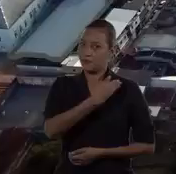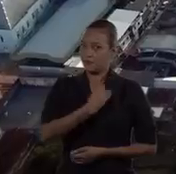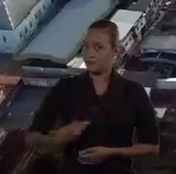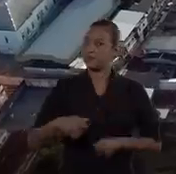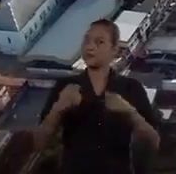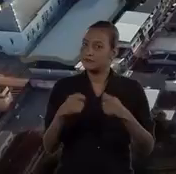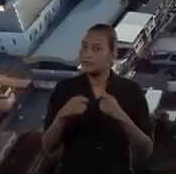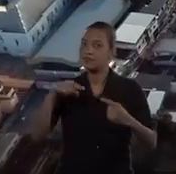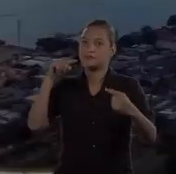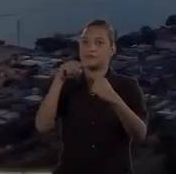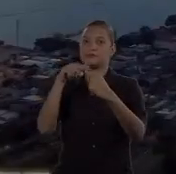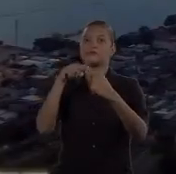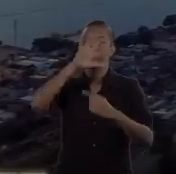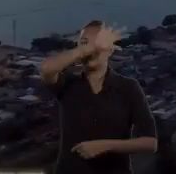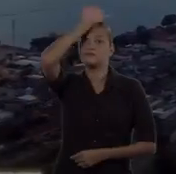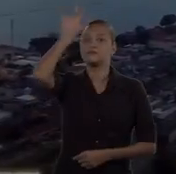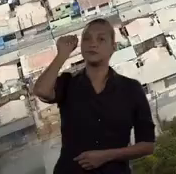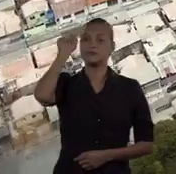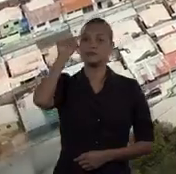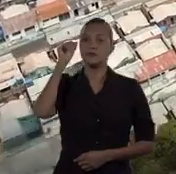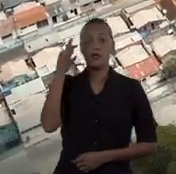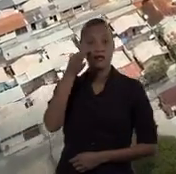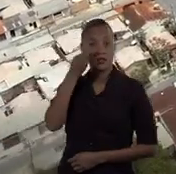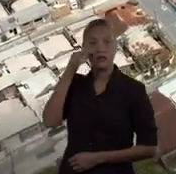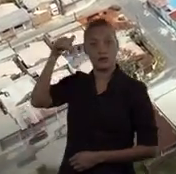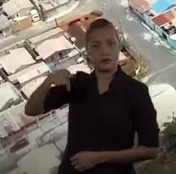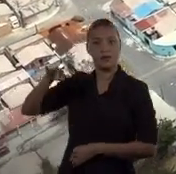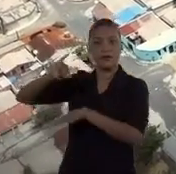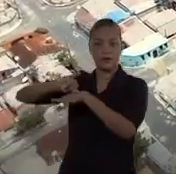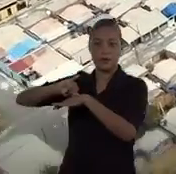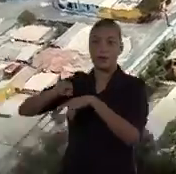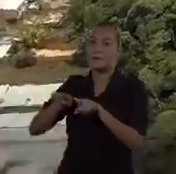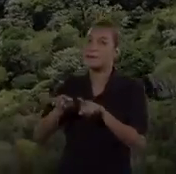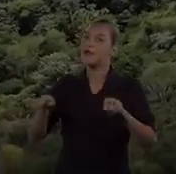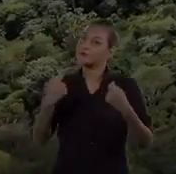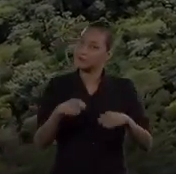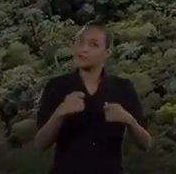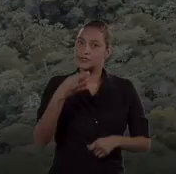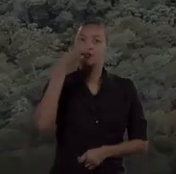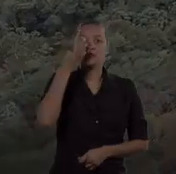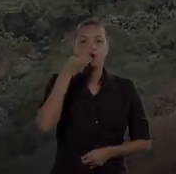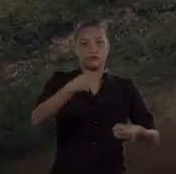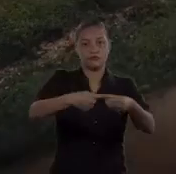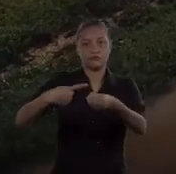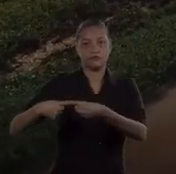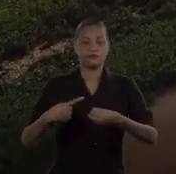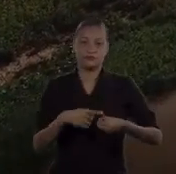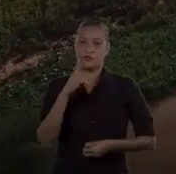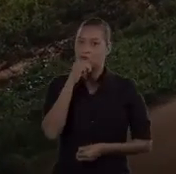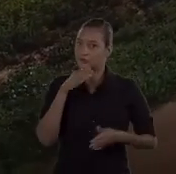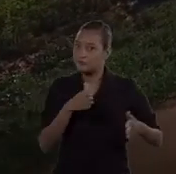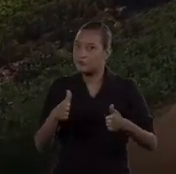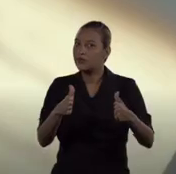Para um governo estar à altura da imensidão do Amazonas, é preciso inovar na capital. Mas é preciso também olhar cada uma de